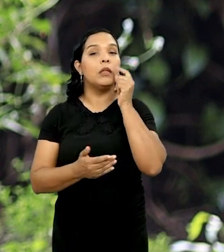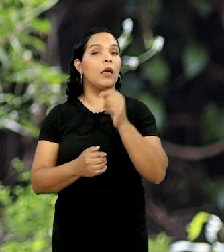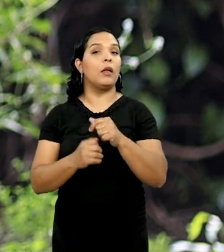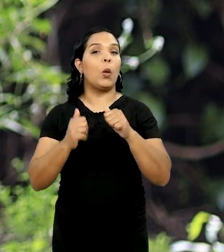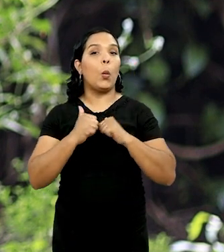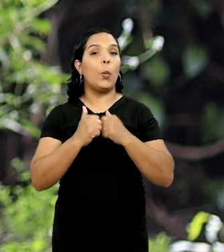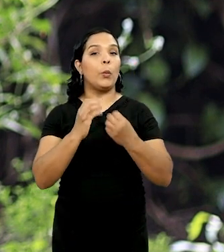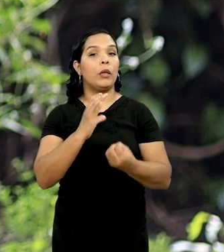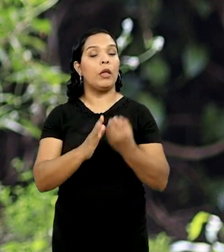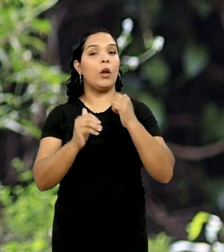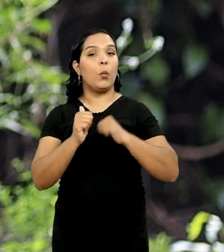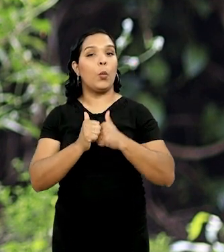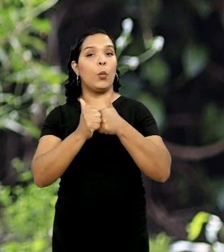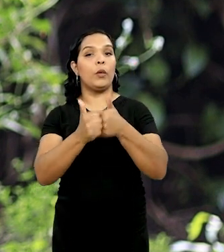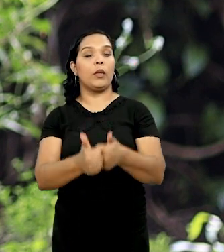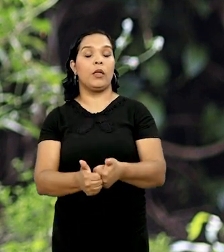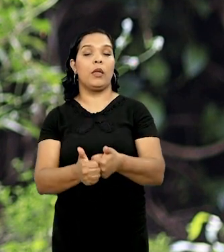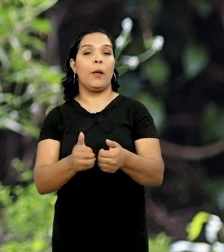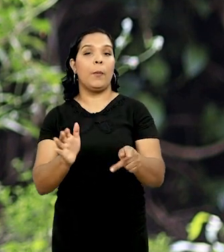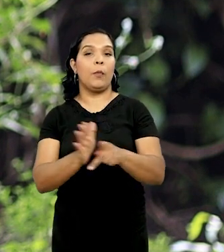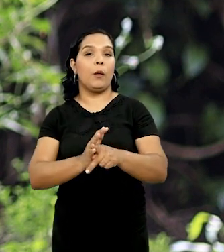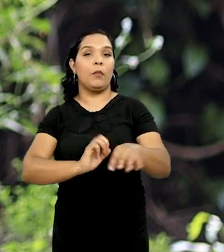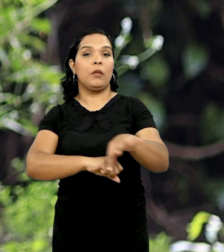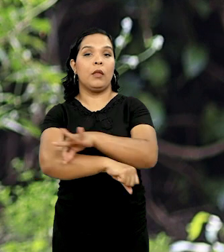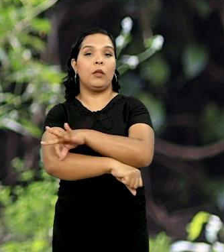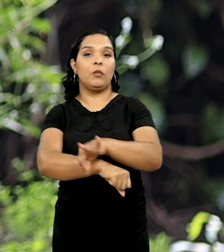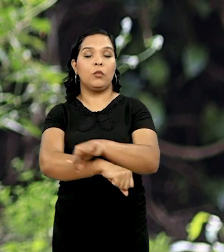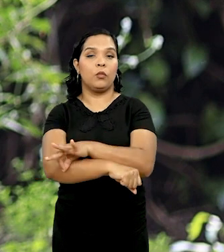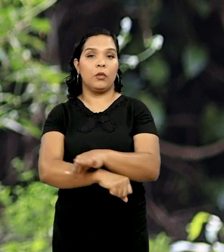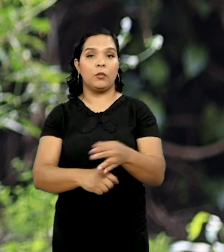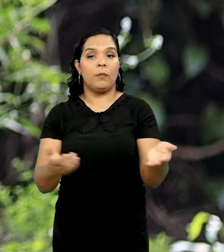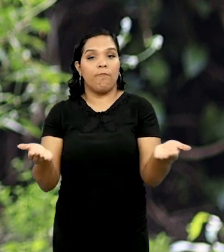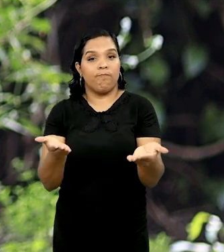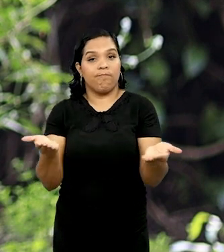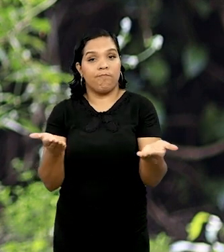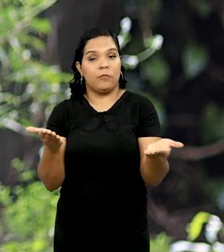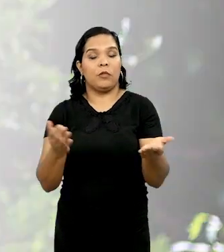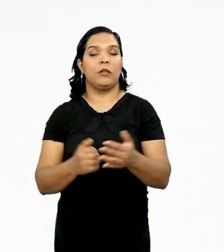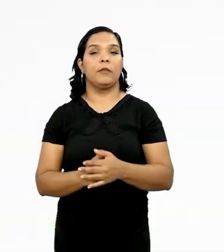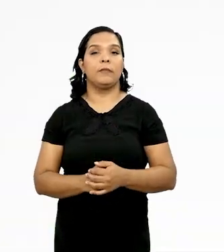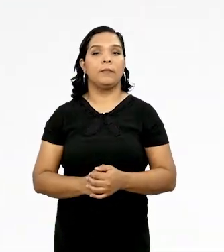criaram o Guia da Arquitetura Protomoderna na cidade. Confira na reportagem.